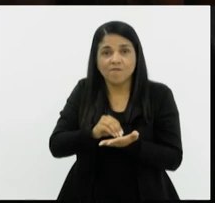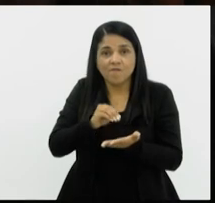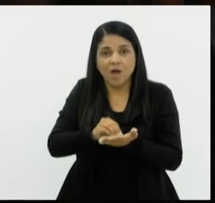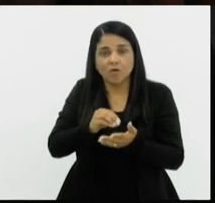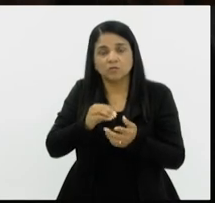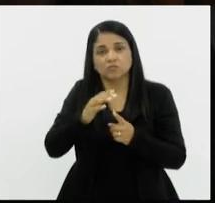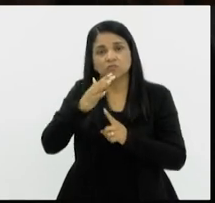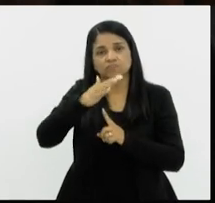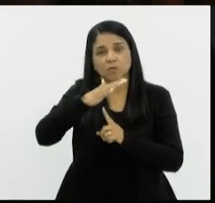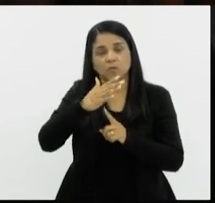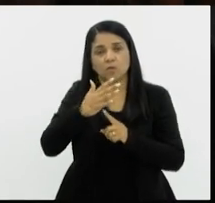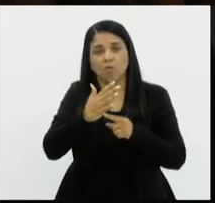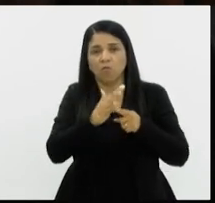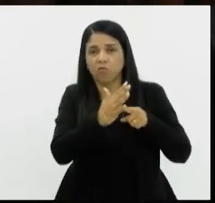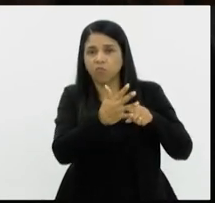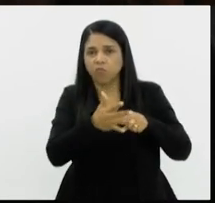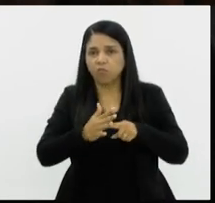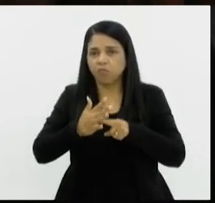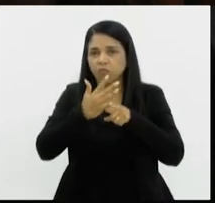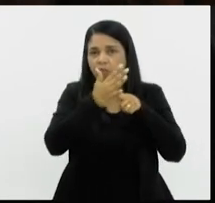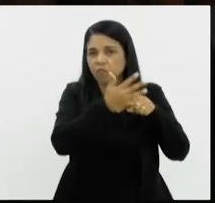é inadmissível.